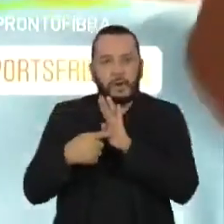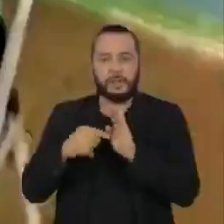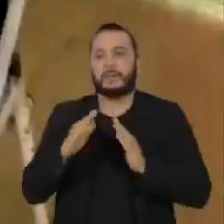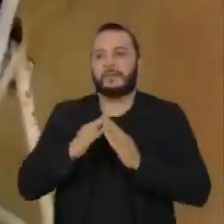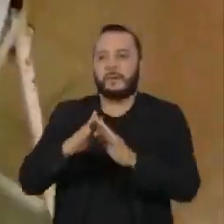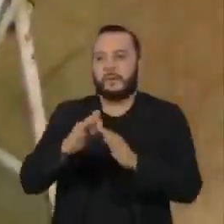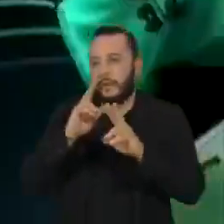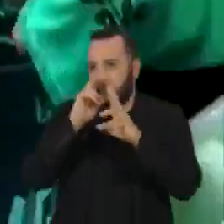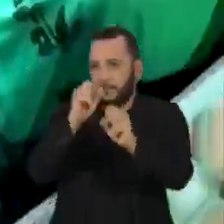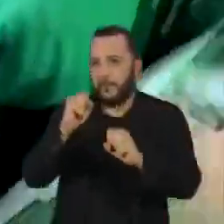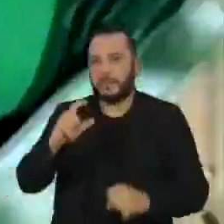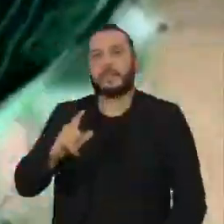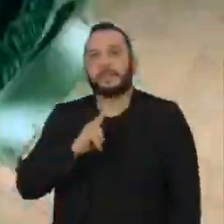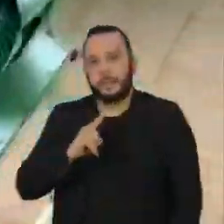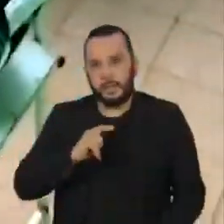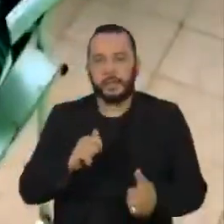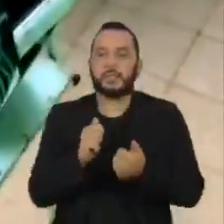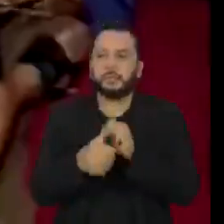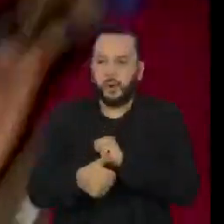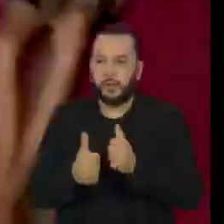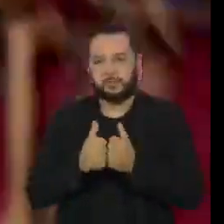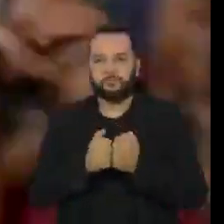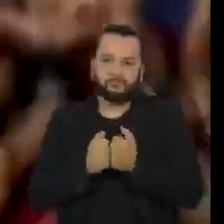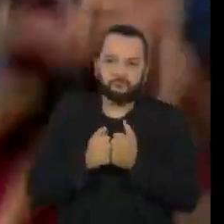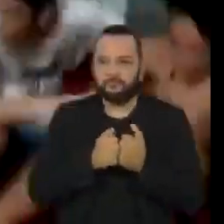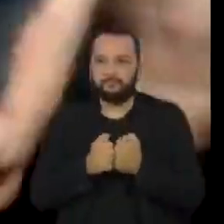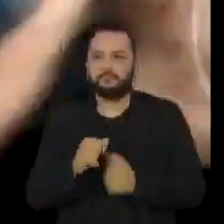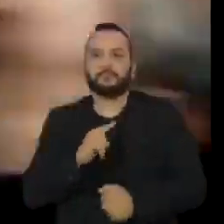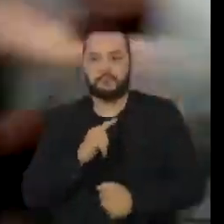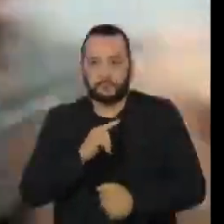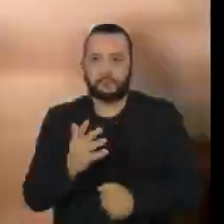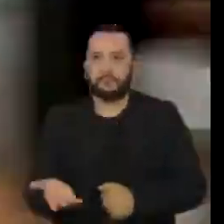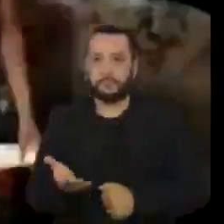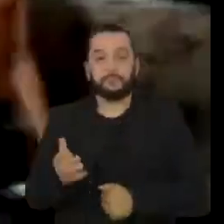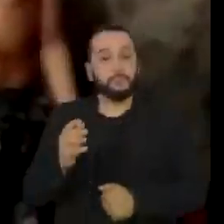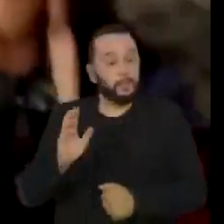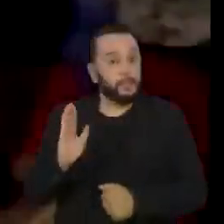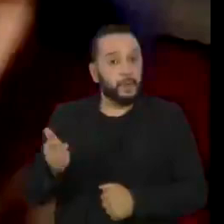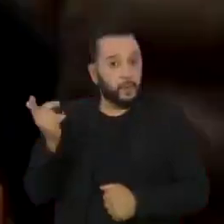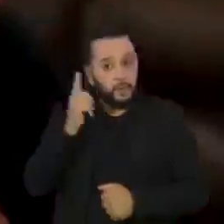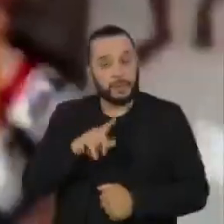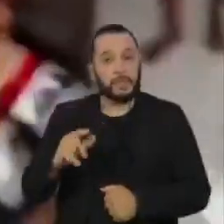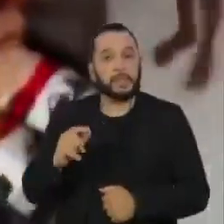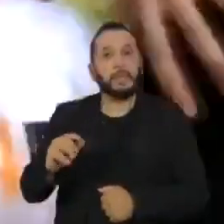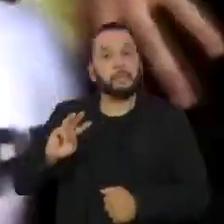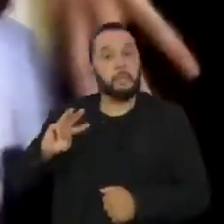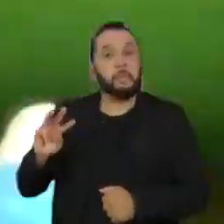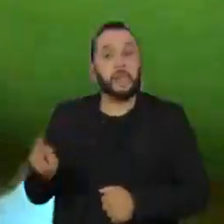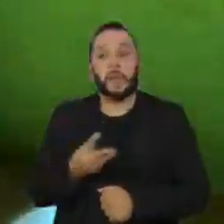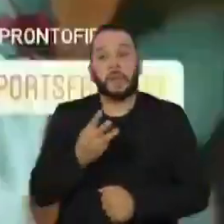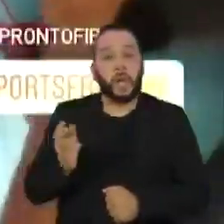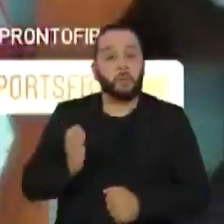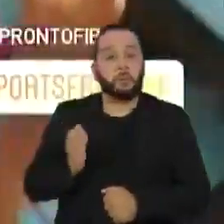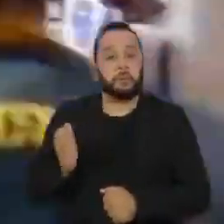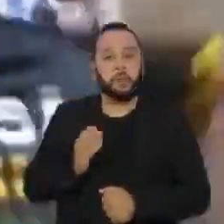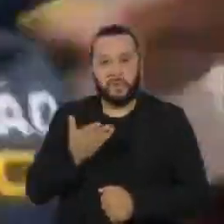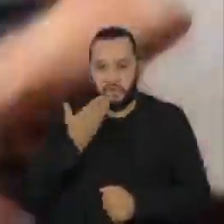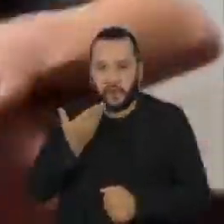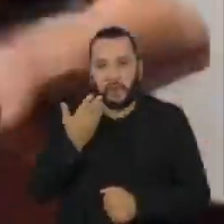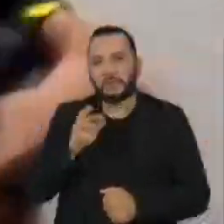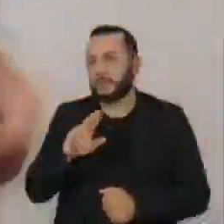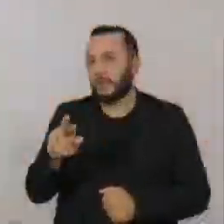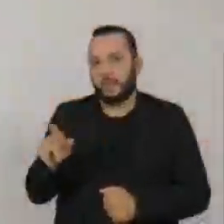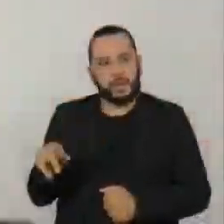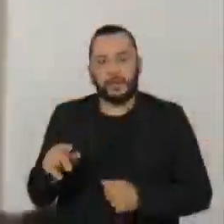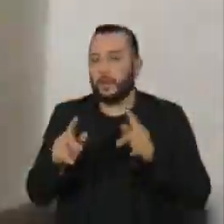tem também nos esportes eletrônicos. Mas ser um craque milionário nos games pode não ser tão fácil, tanto quanto